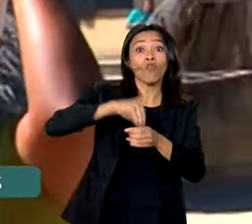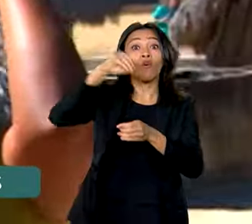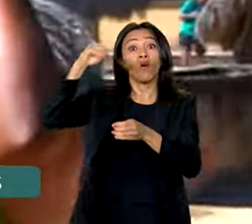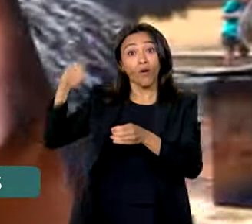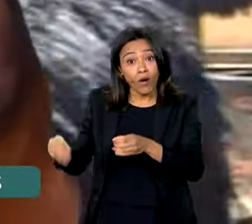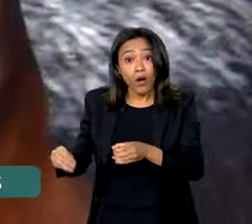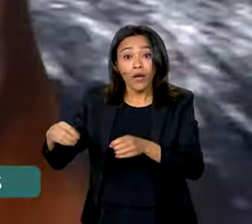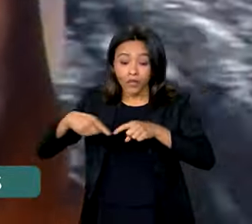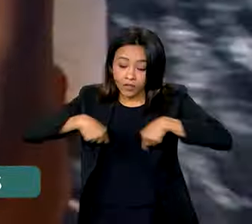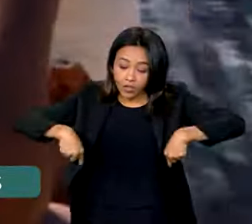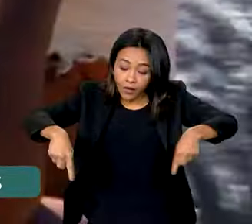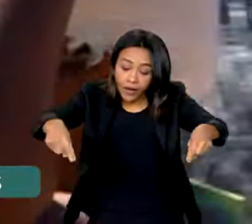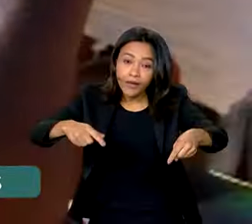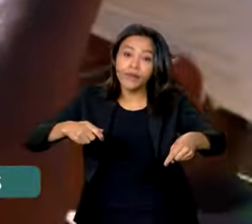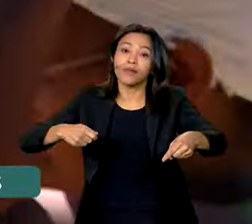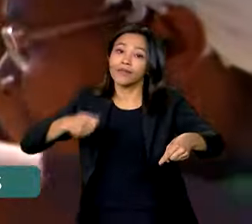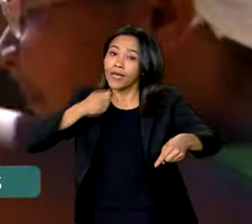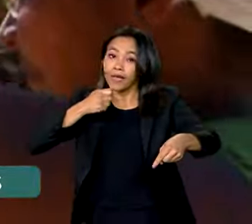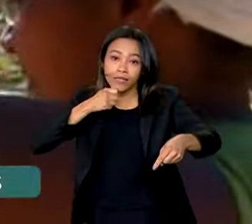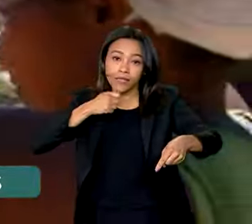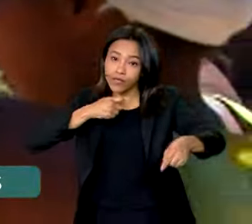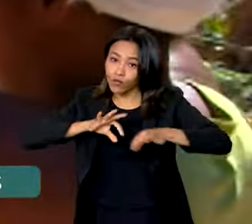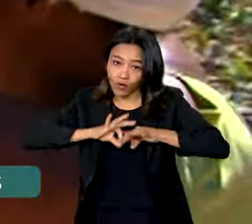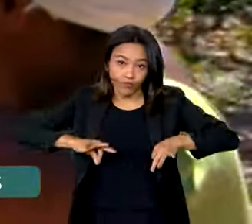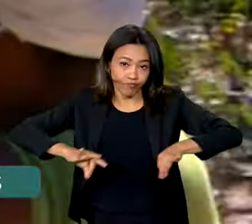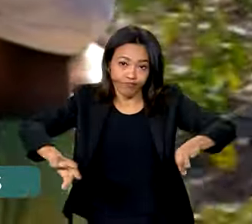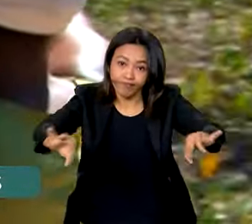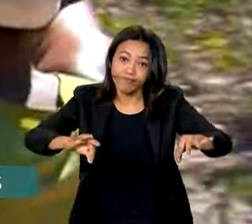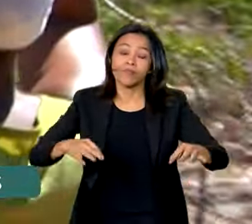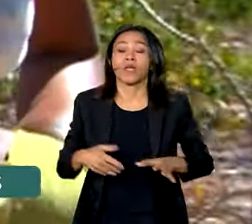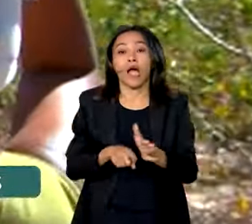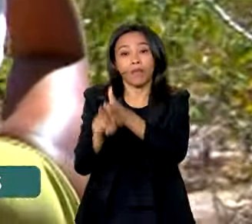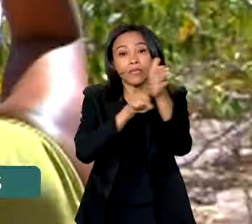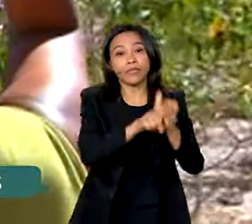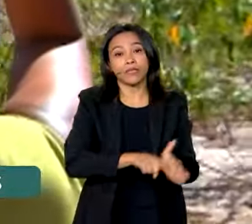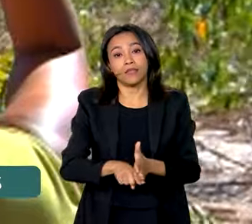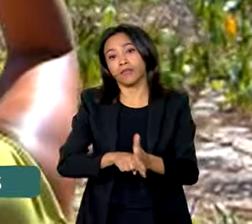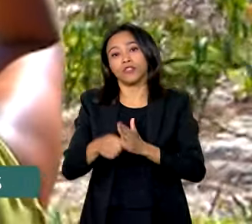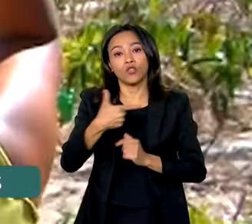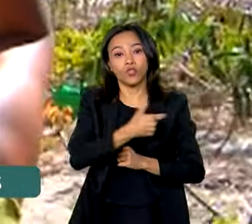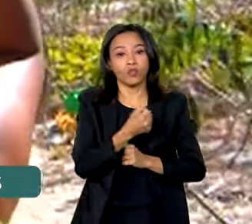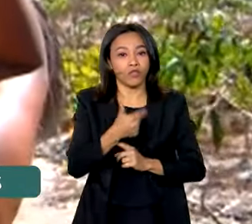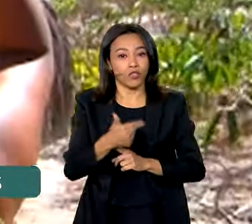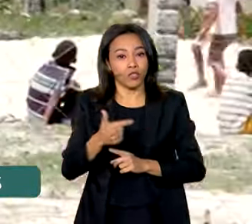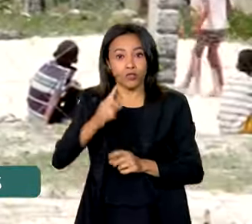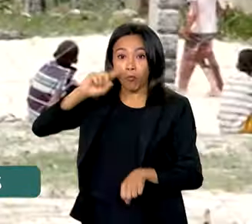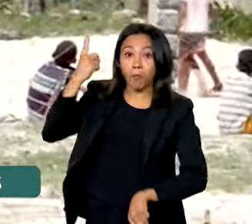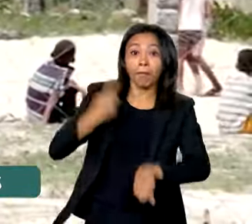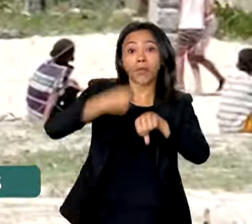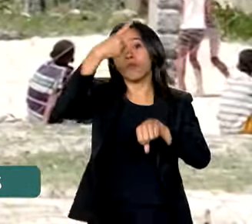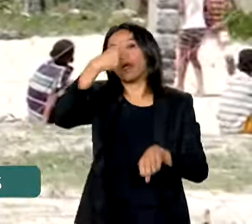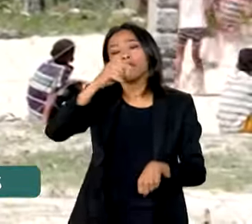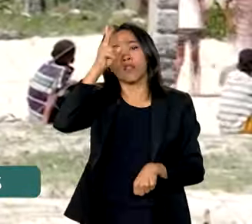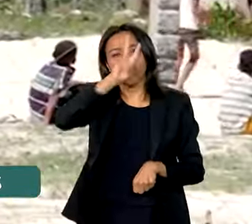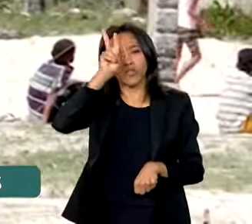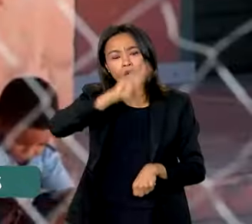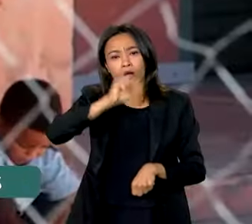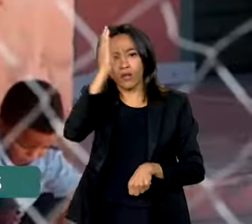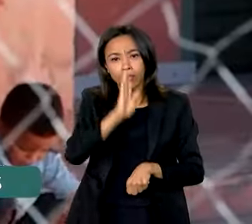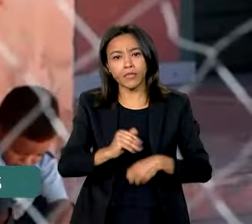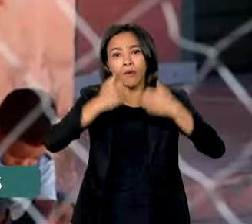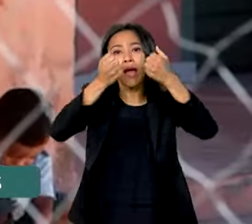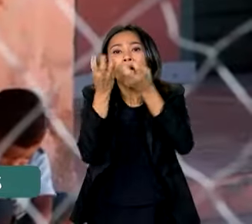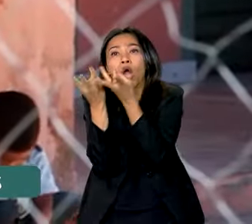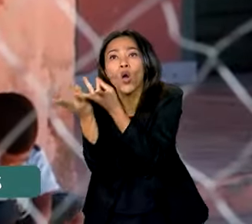delimitadas e reconhecidas. O censo 2022 foi o primeiro na história do país a contar os